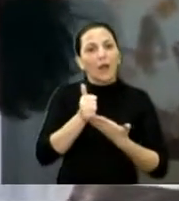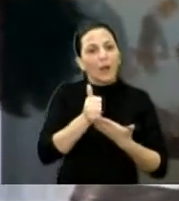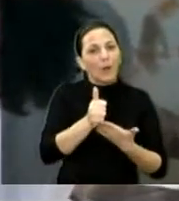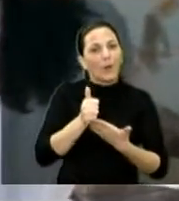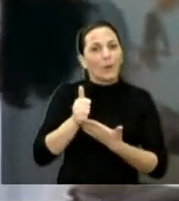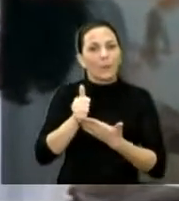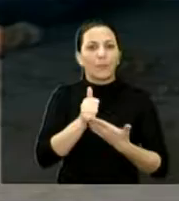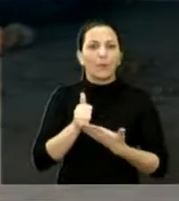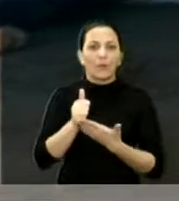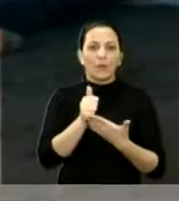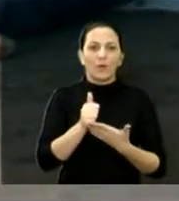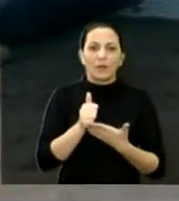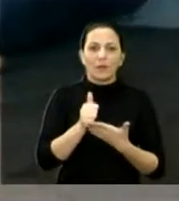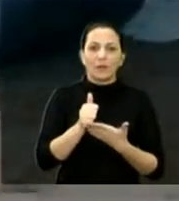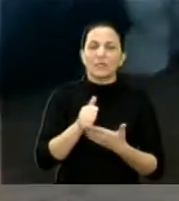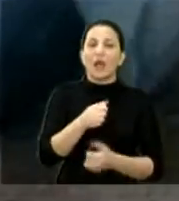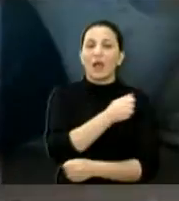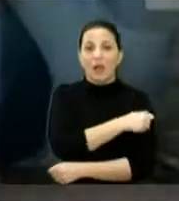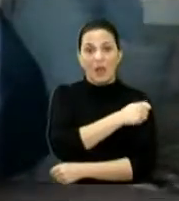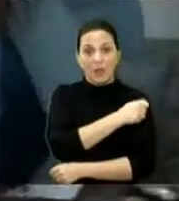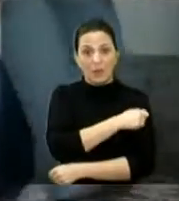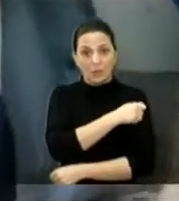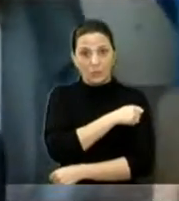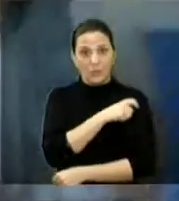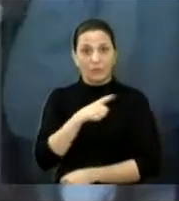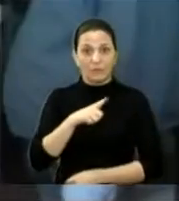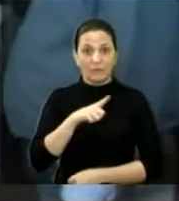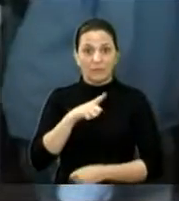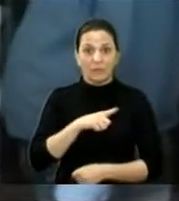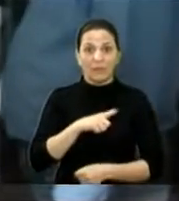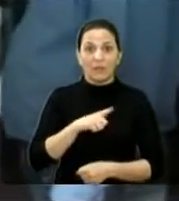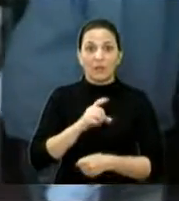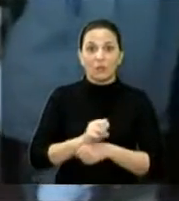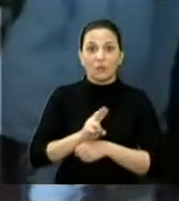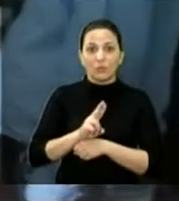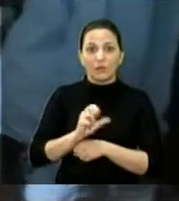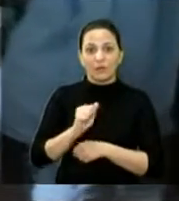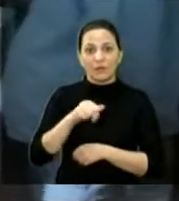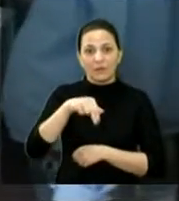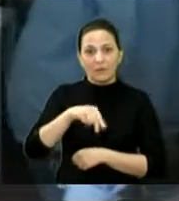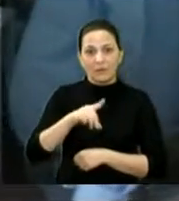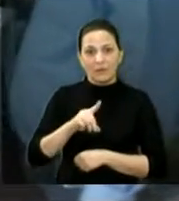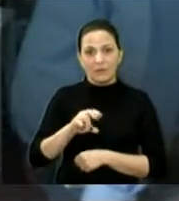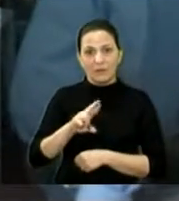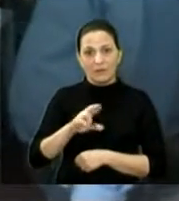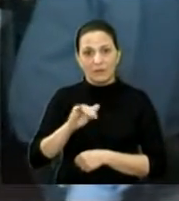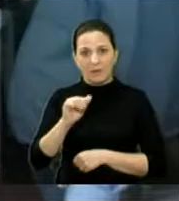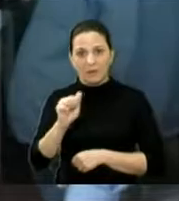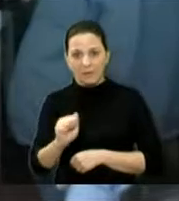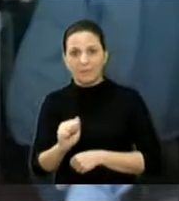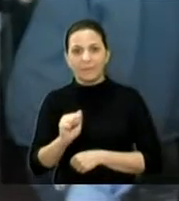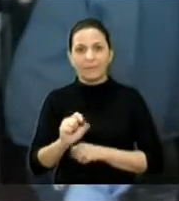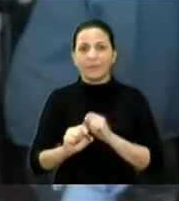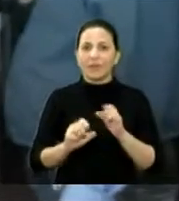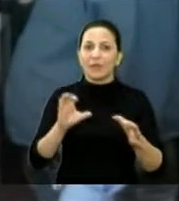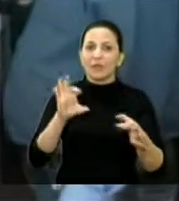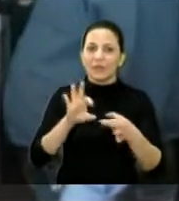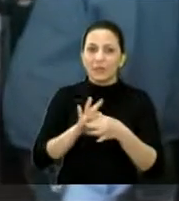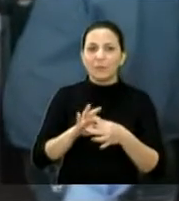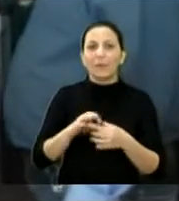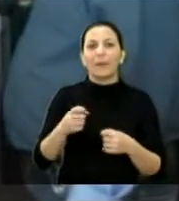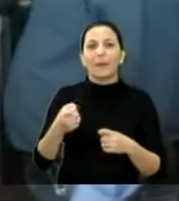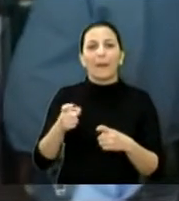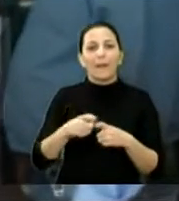estudantes. Tem a doutora Andréia, que está fazendo todo o trabalho junto com a equipe. Que é a veterinária